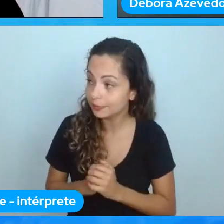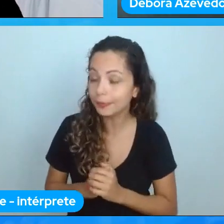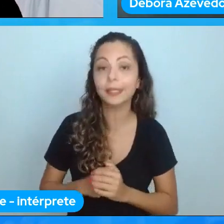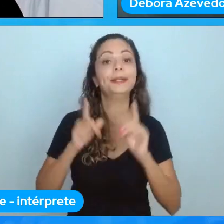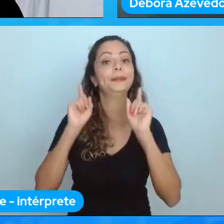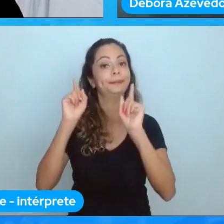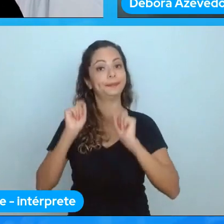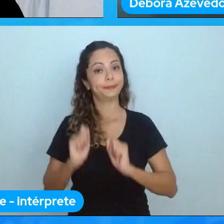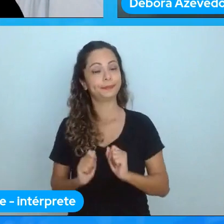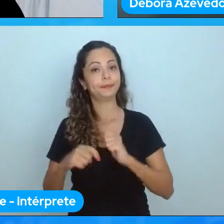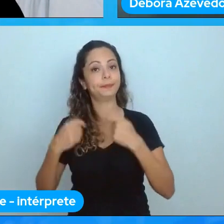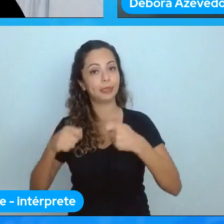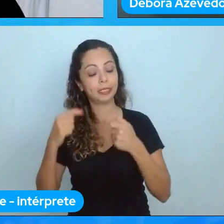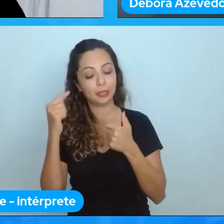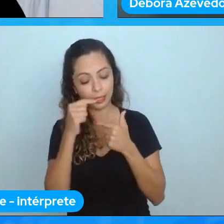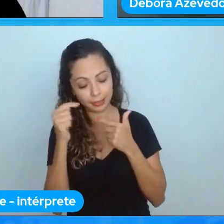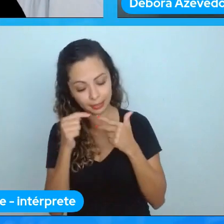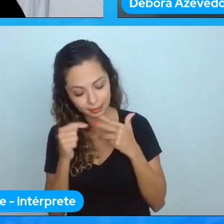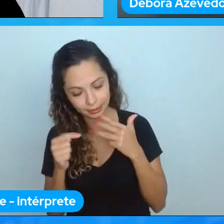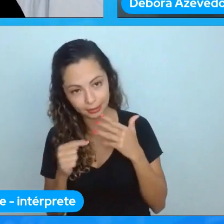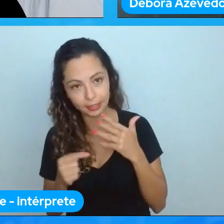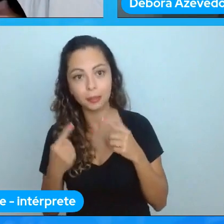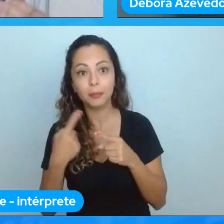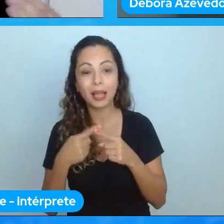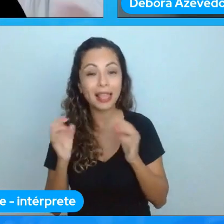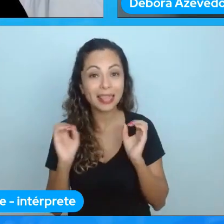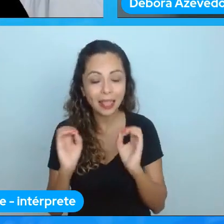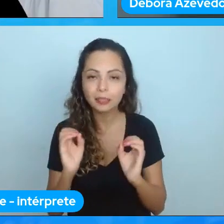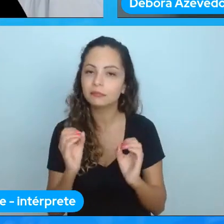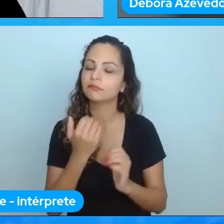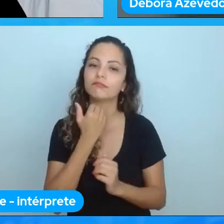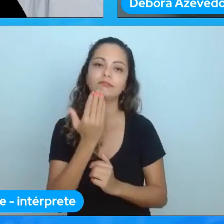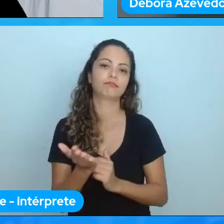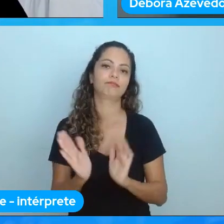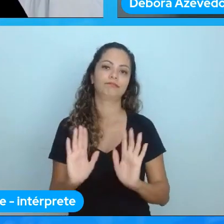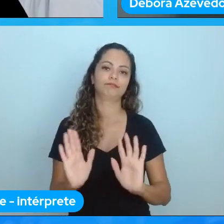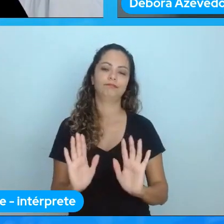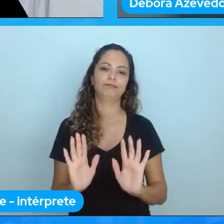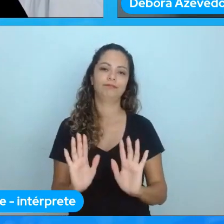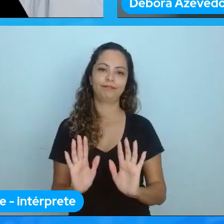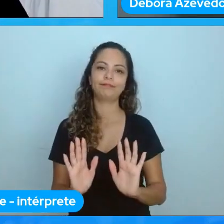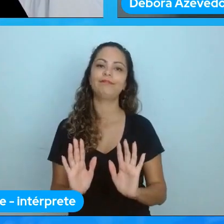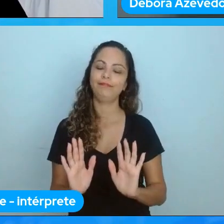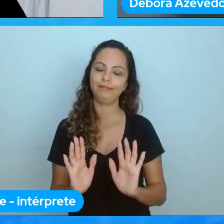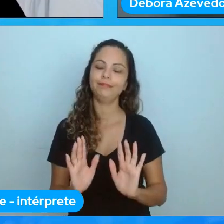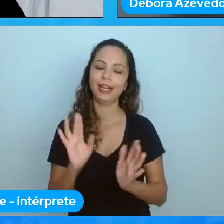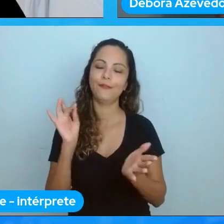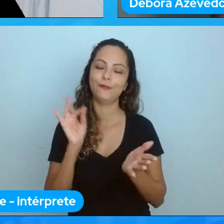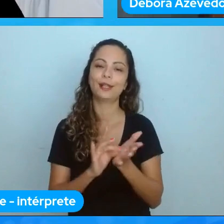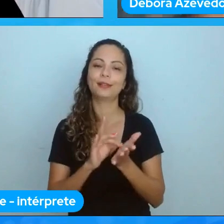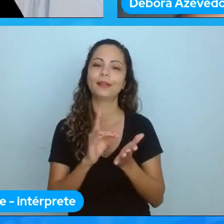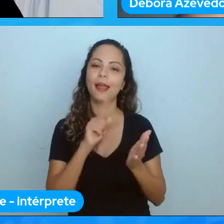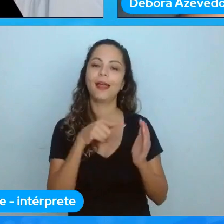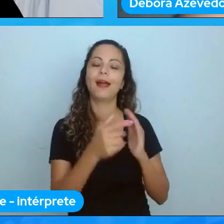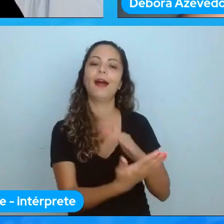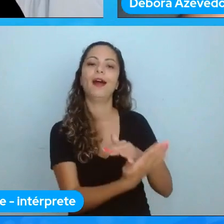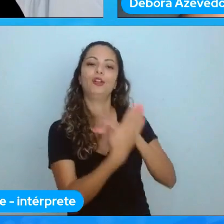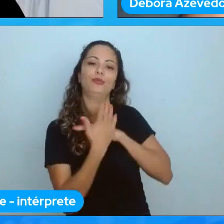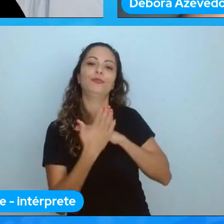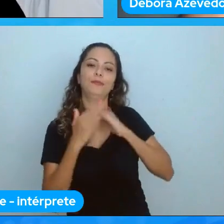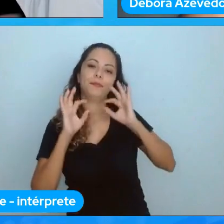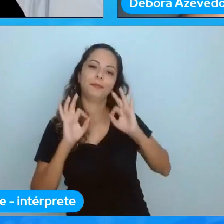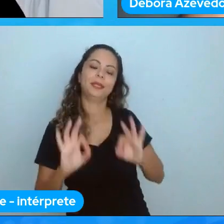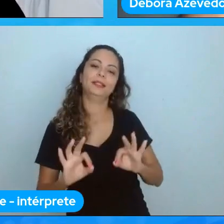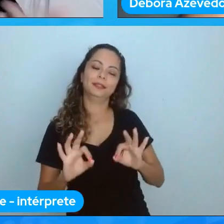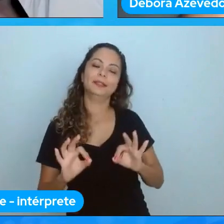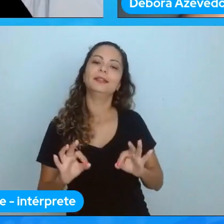preocupar com isso porque senão não vai dar certo e essas pessoas fizeram um favor porque isso é um favor gigantesco então eu acho que eu